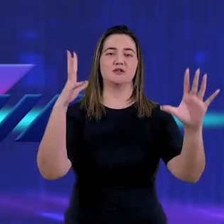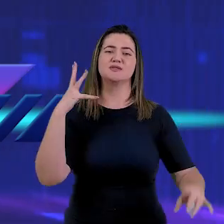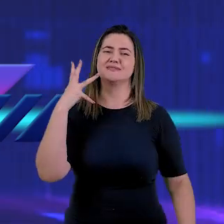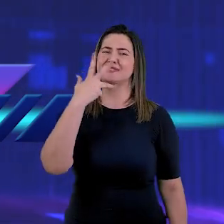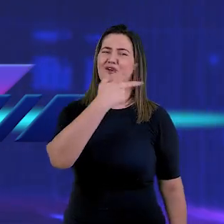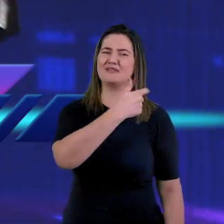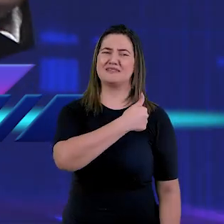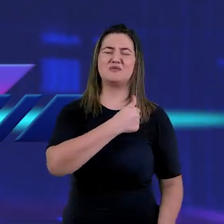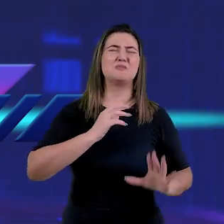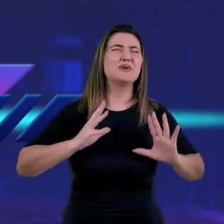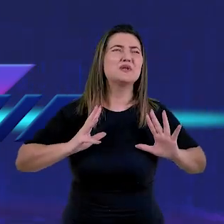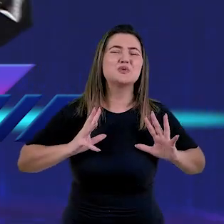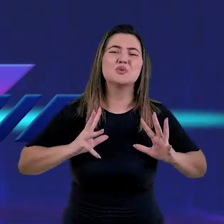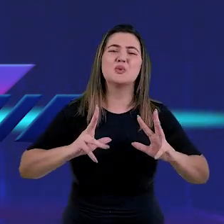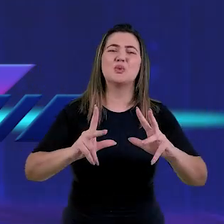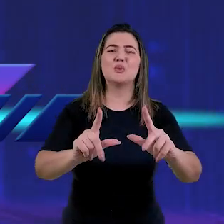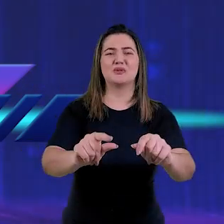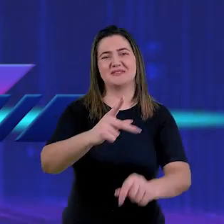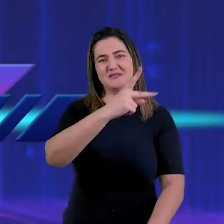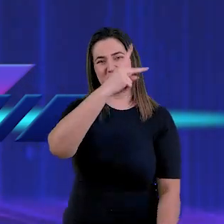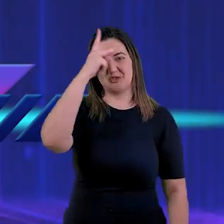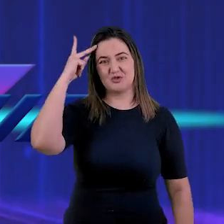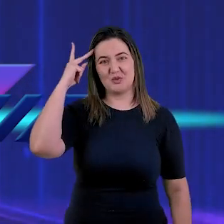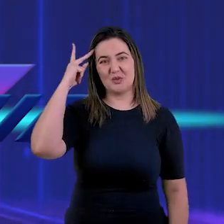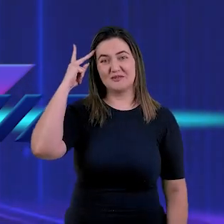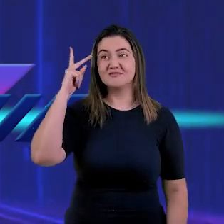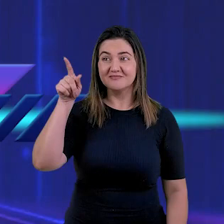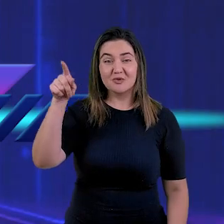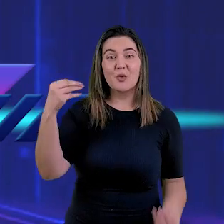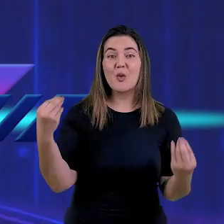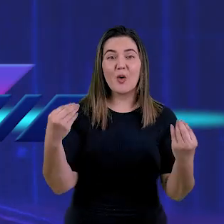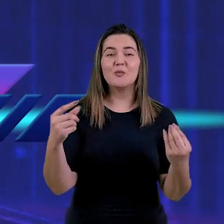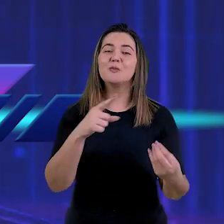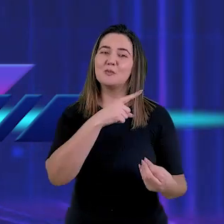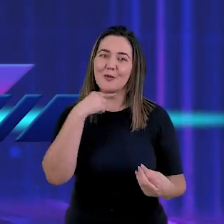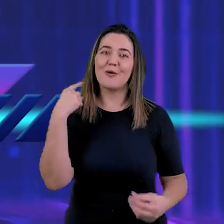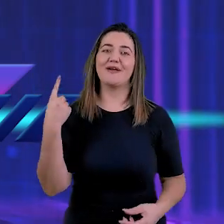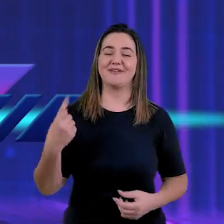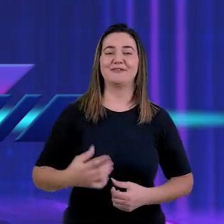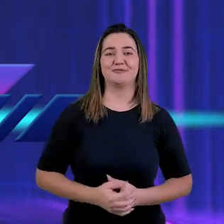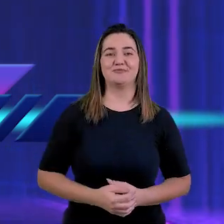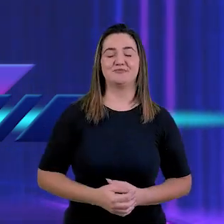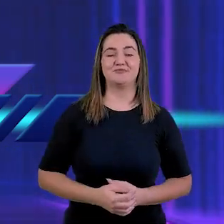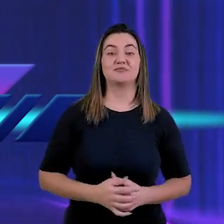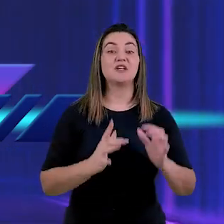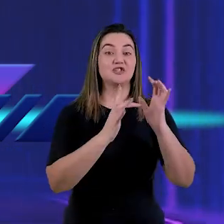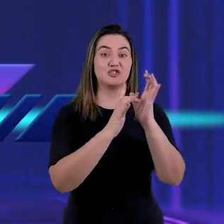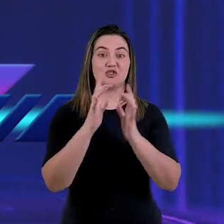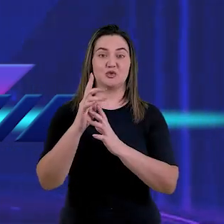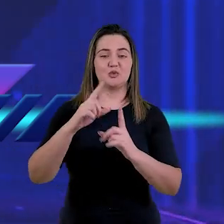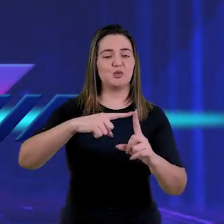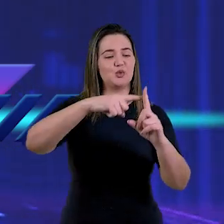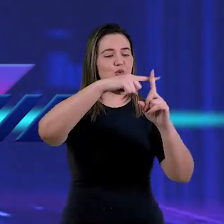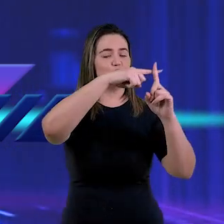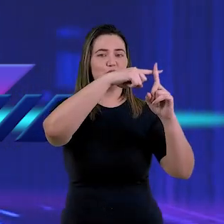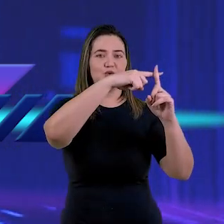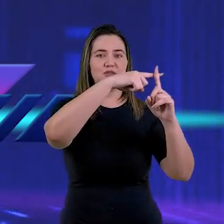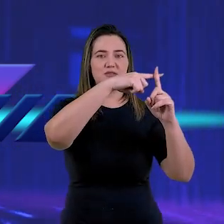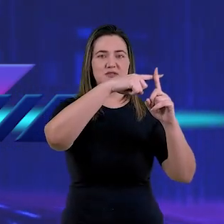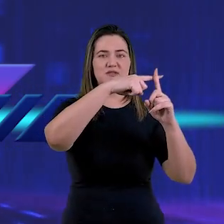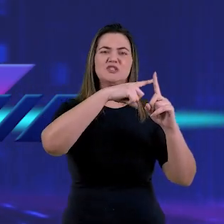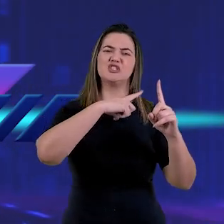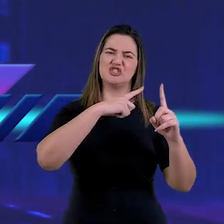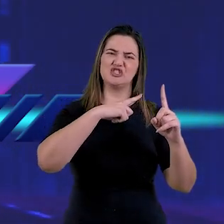salvação para todos os seres humanos com a sua própria vida. Quando Jesus estava na cruz, por exemplo,